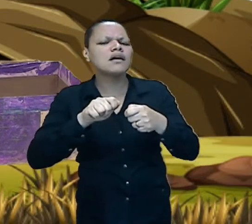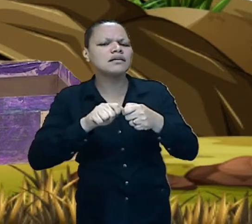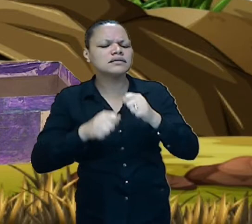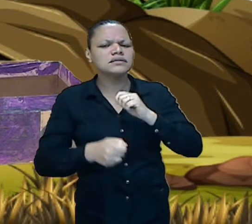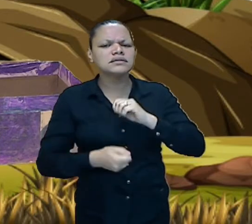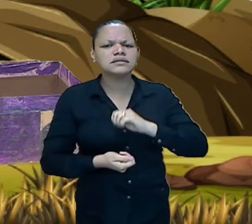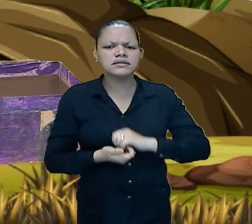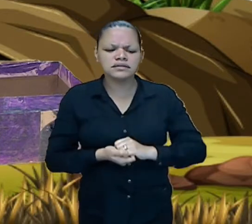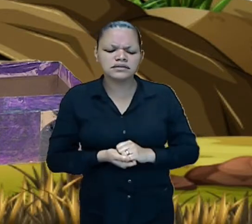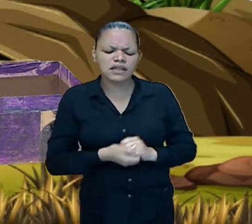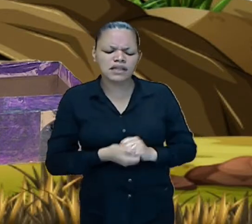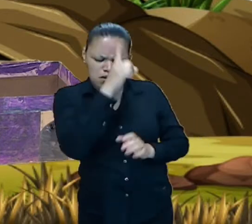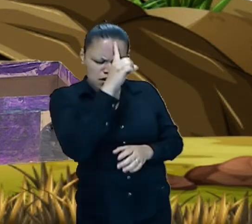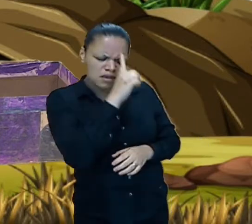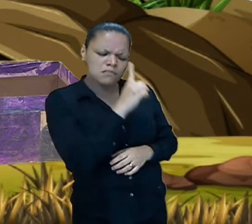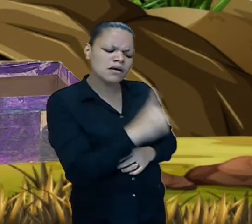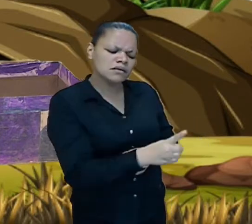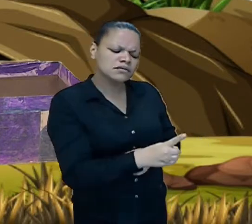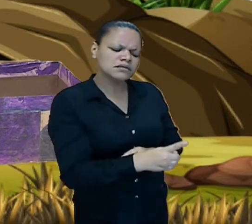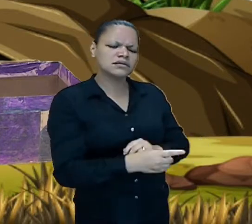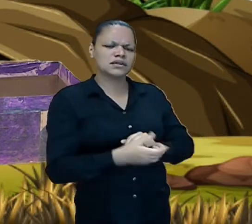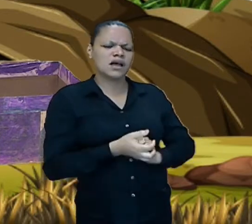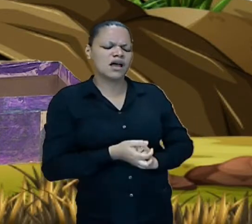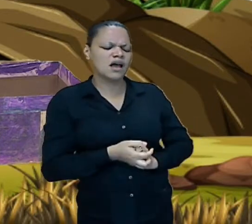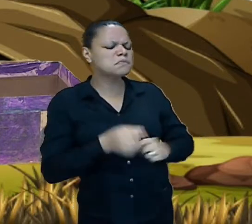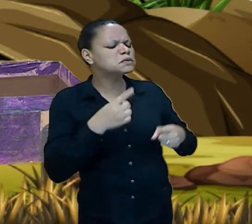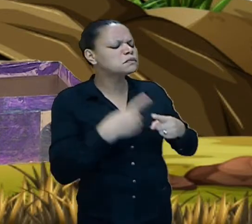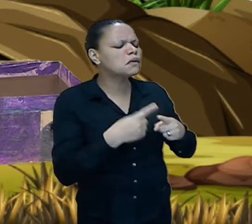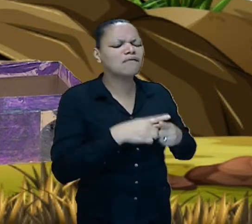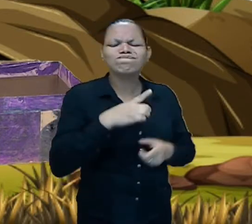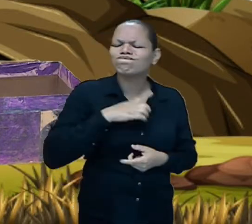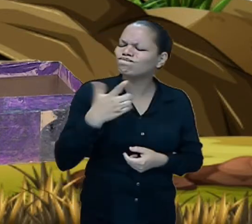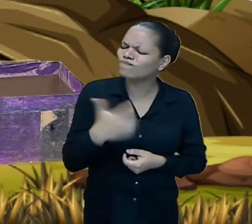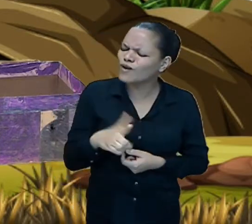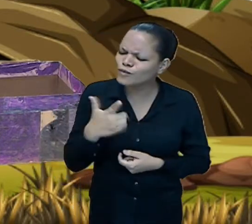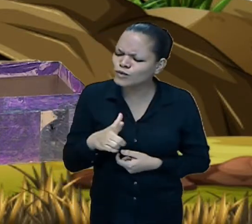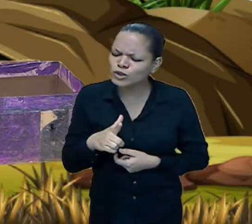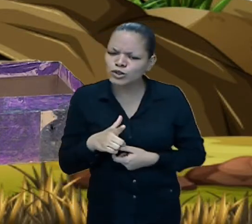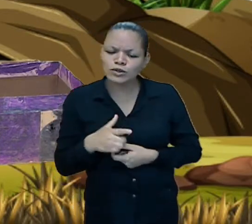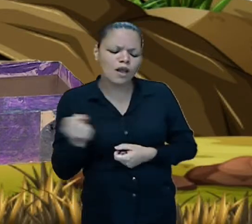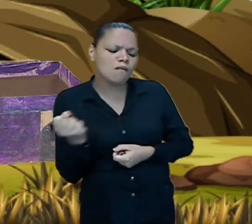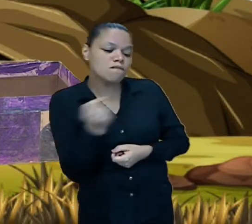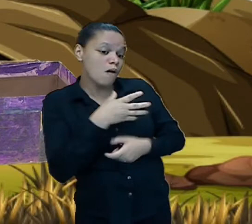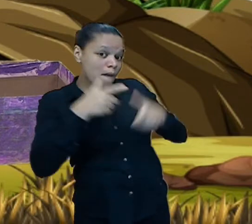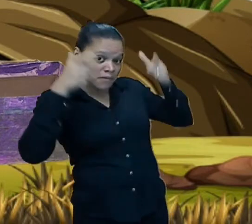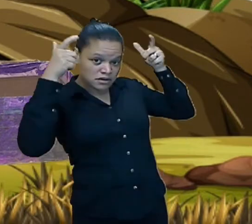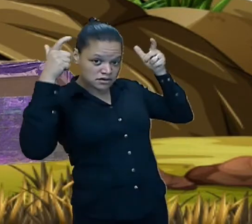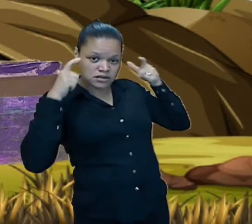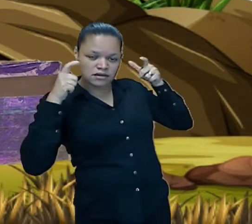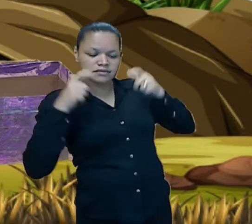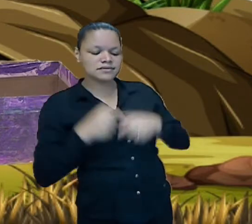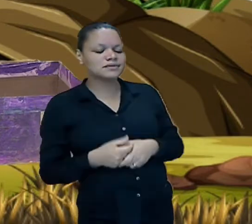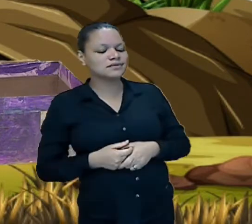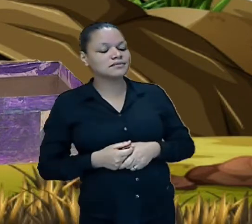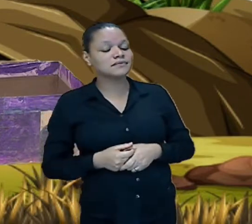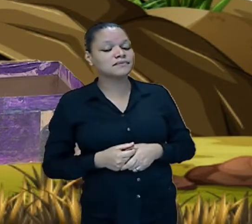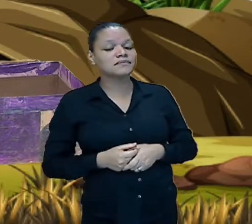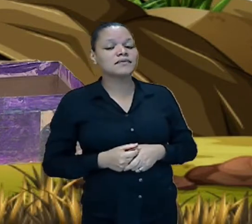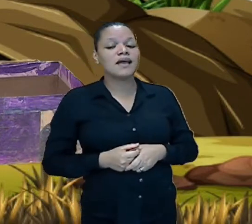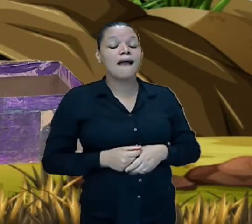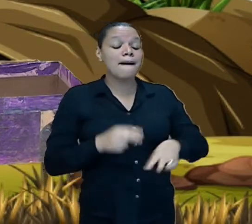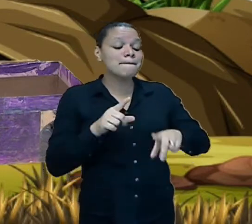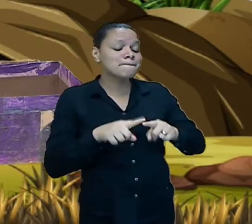associação por falta de princesas no mercado por isso estamos lhe enviando